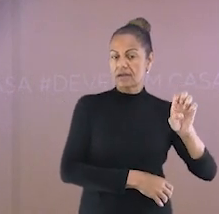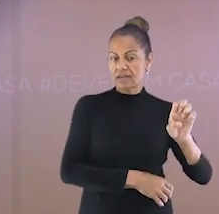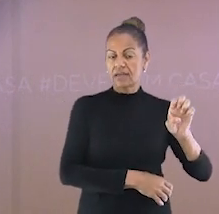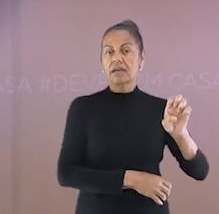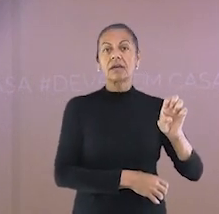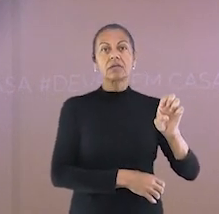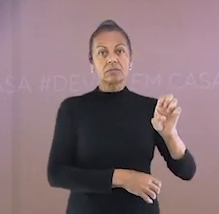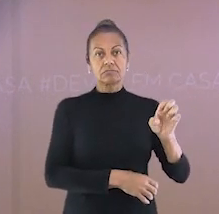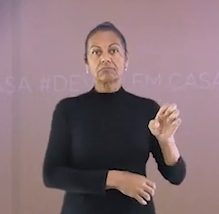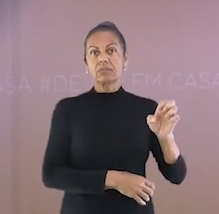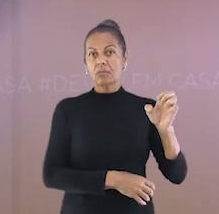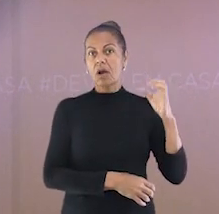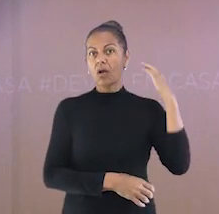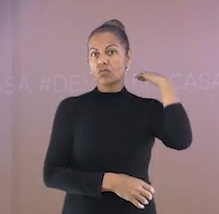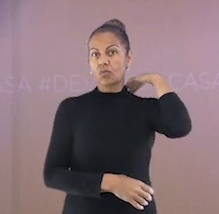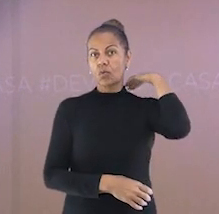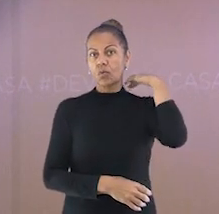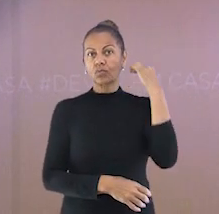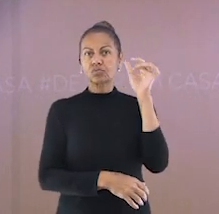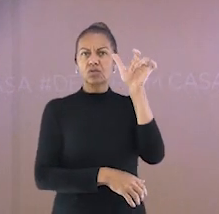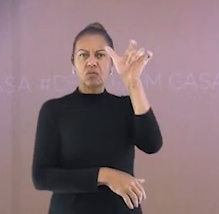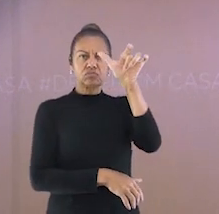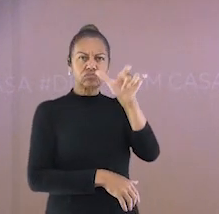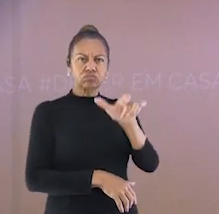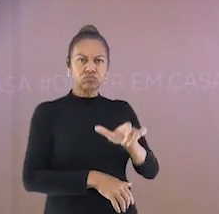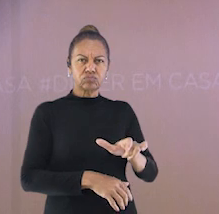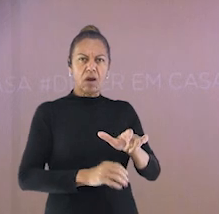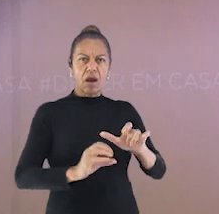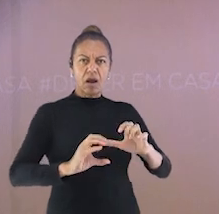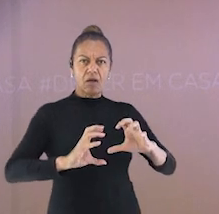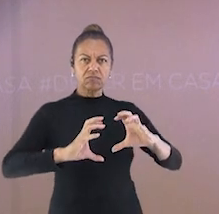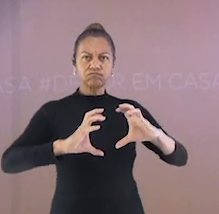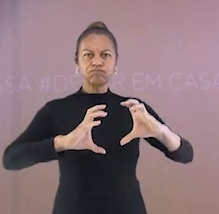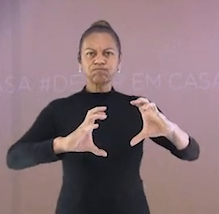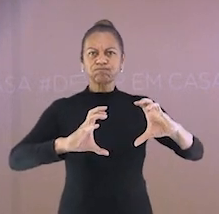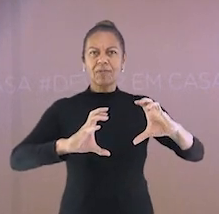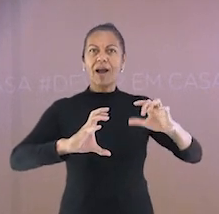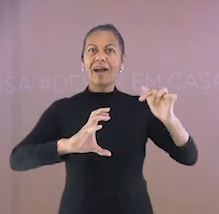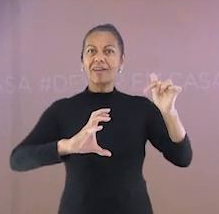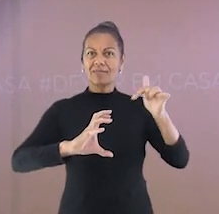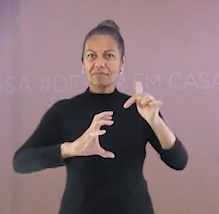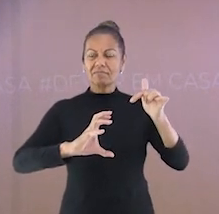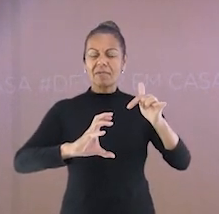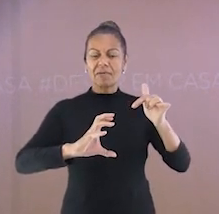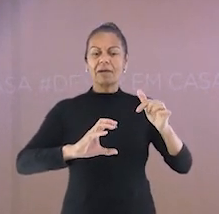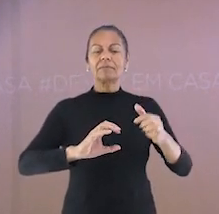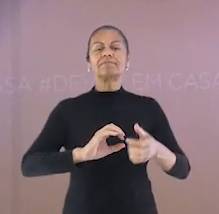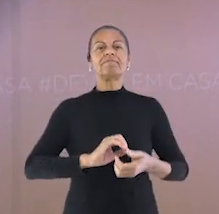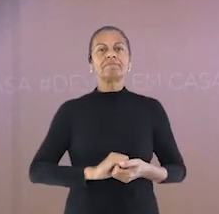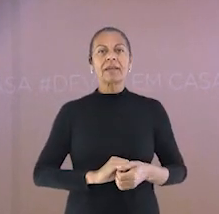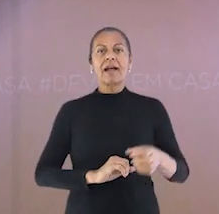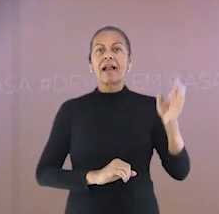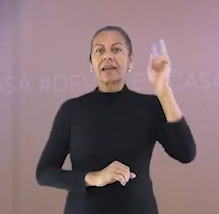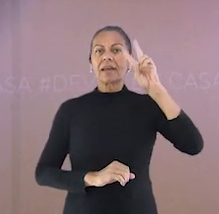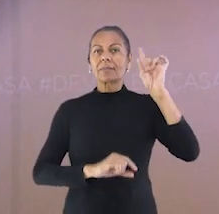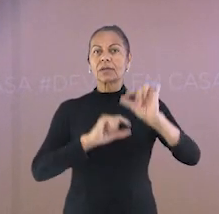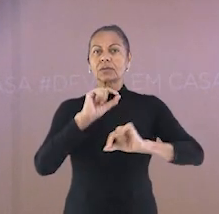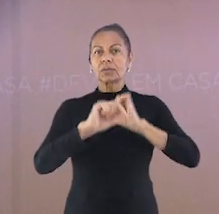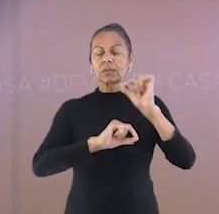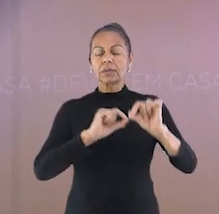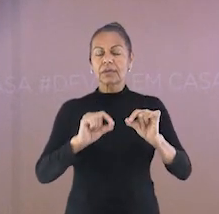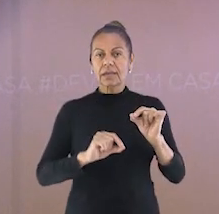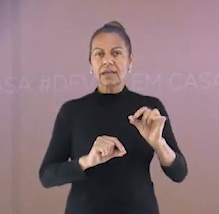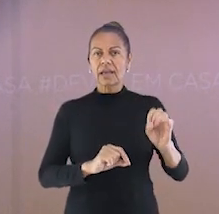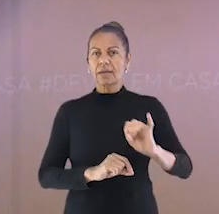lombar. Lembrando a todos os participantes, que é muito importante confirmar a sua presença no QR Code que